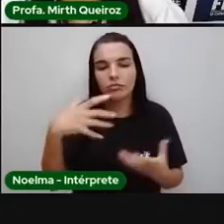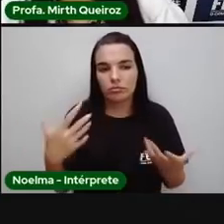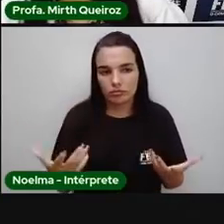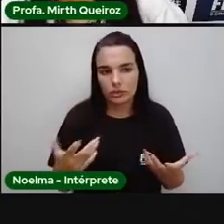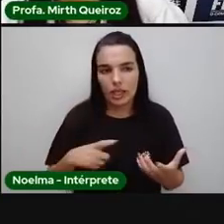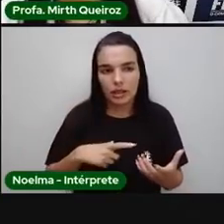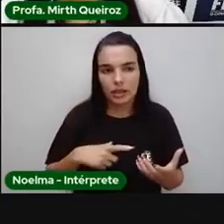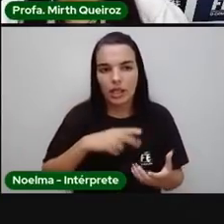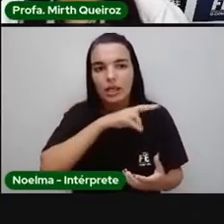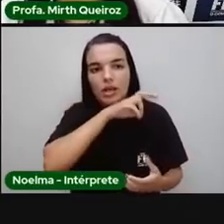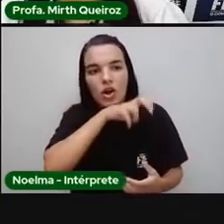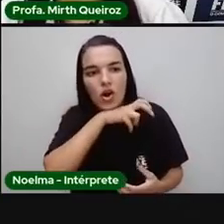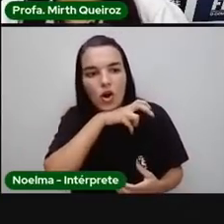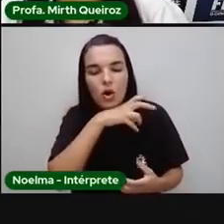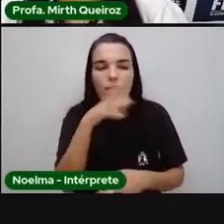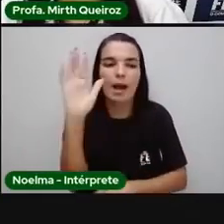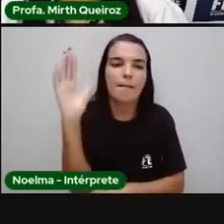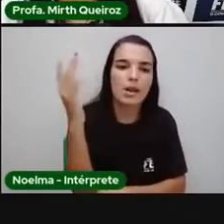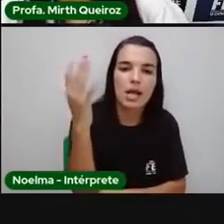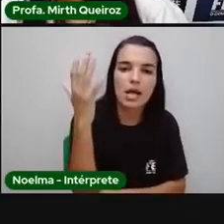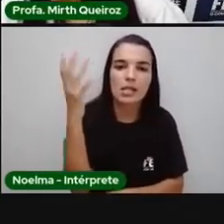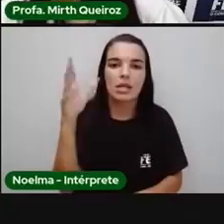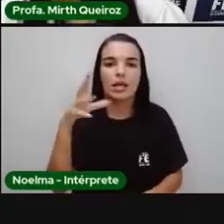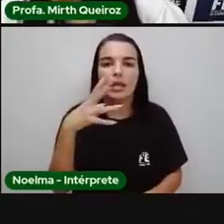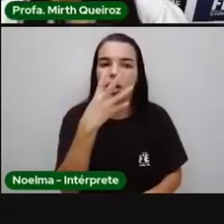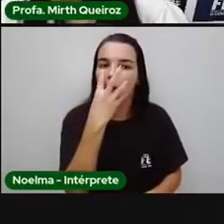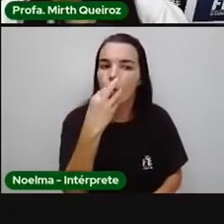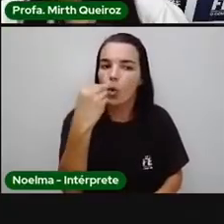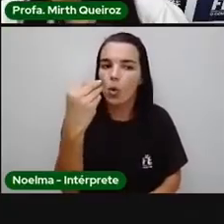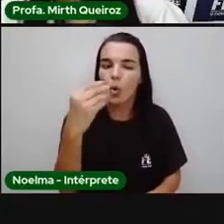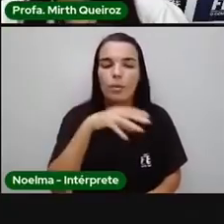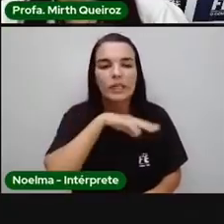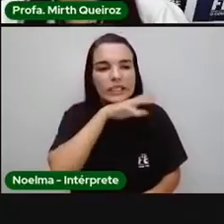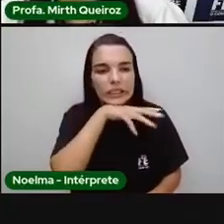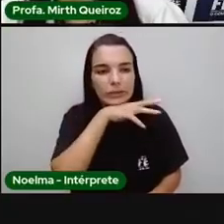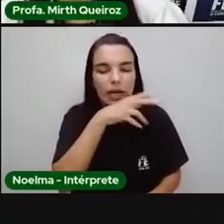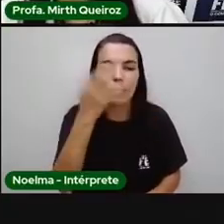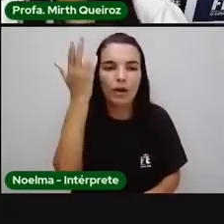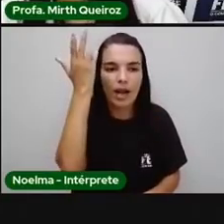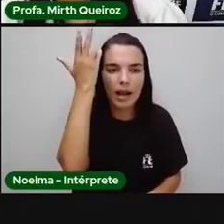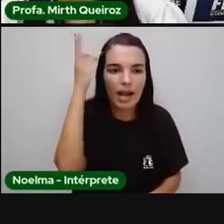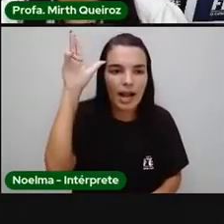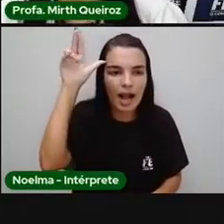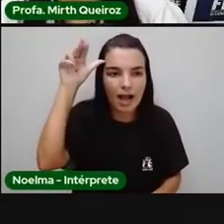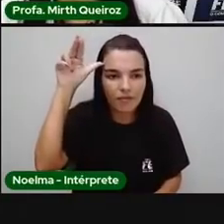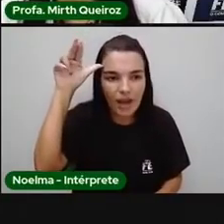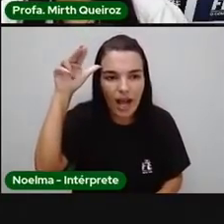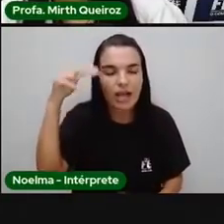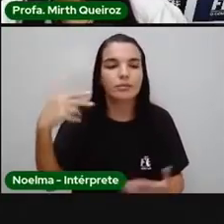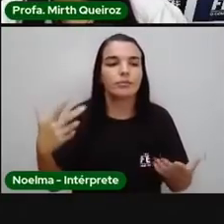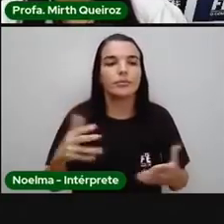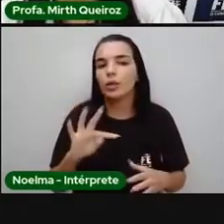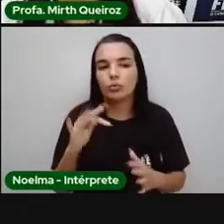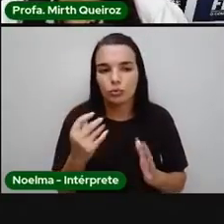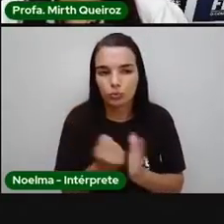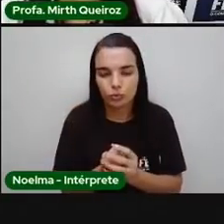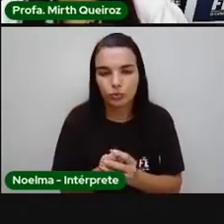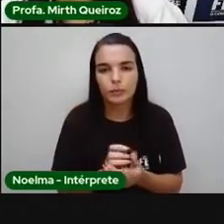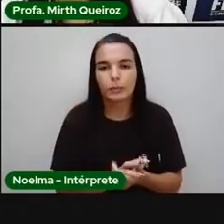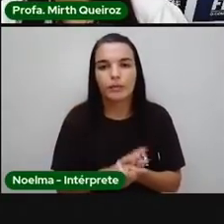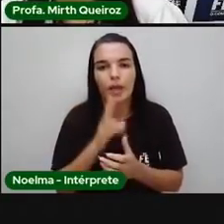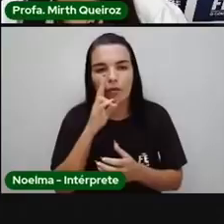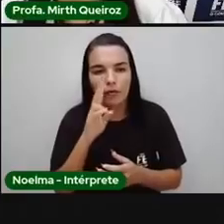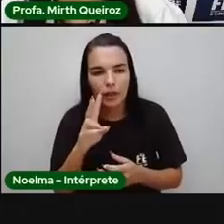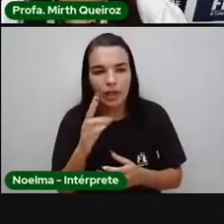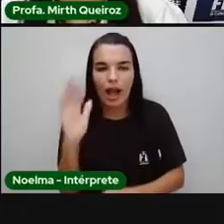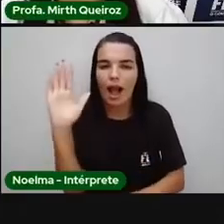Nós temos as plantas ali, que são seres vivos também, né? Porque plantas respiram, plantas se alimentam, as